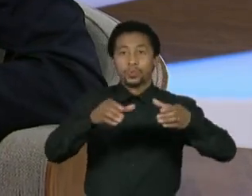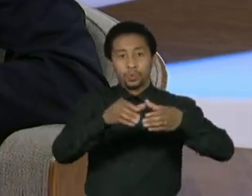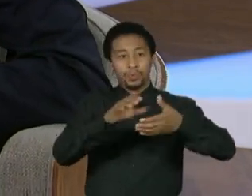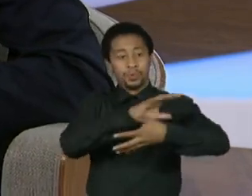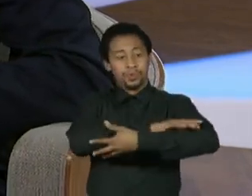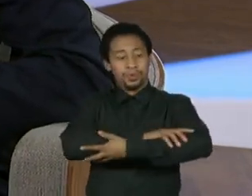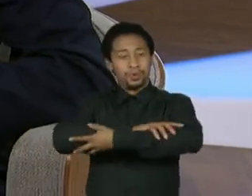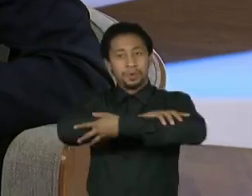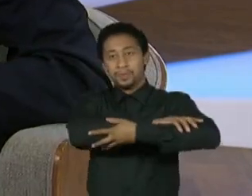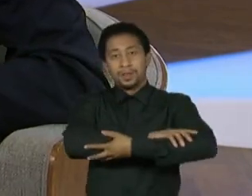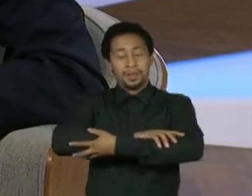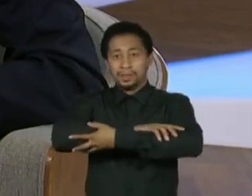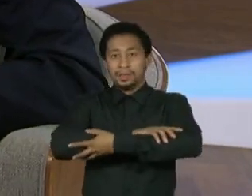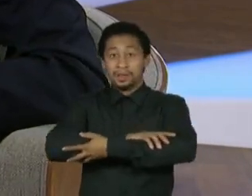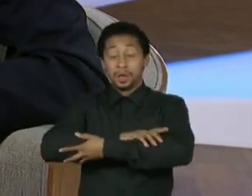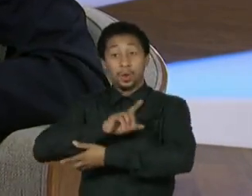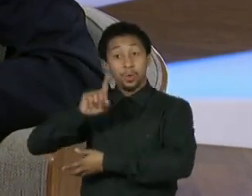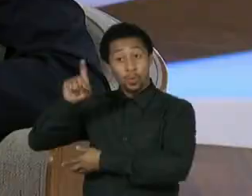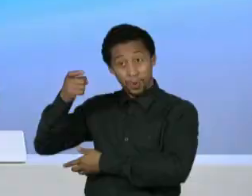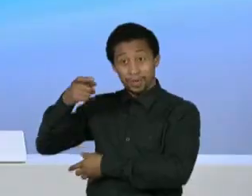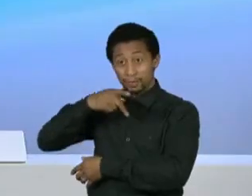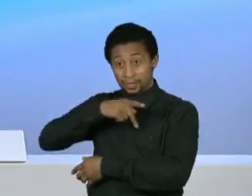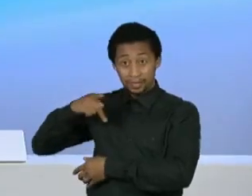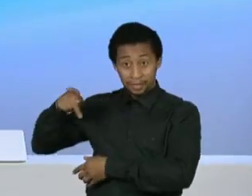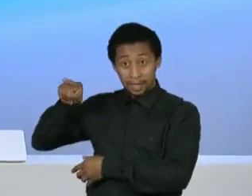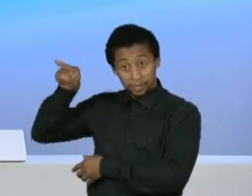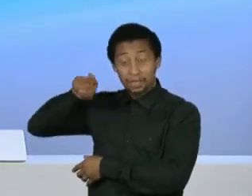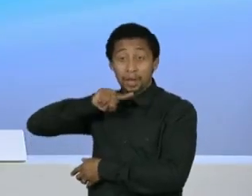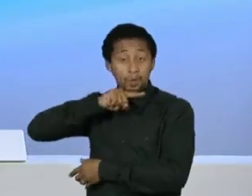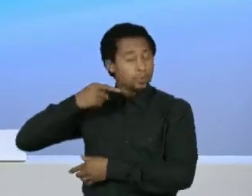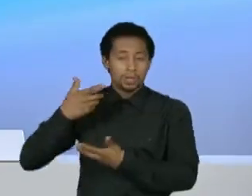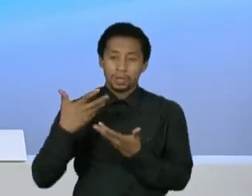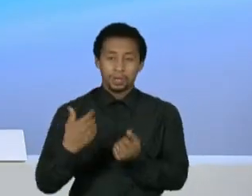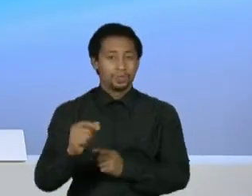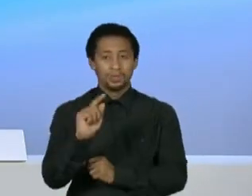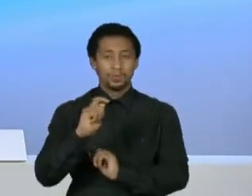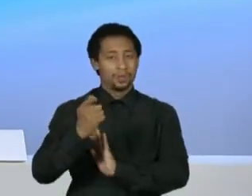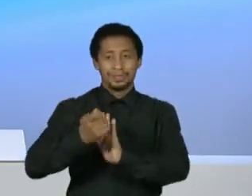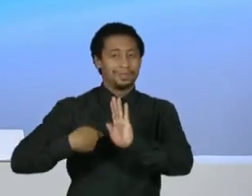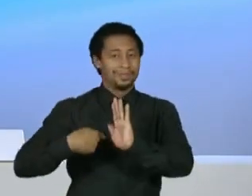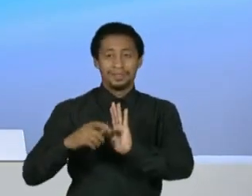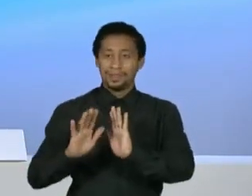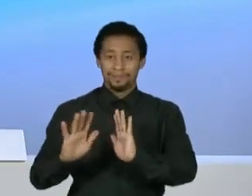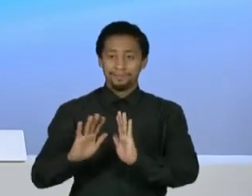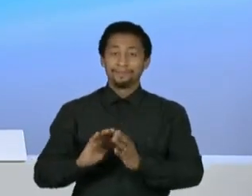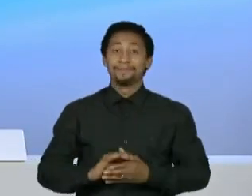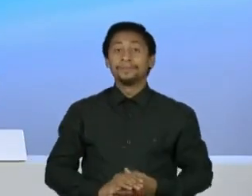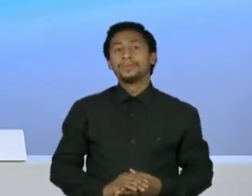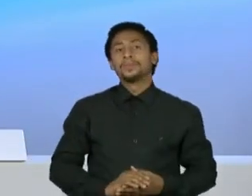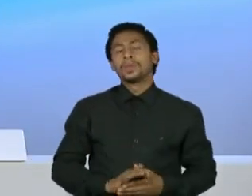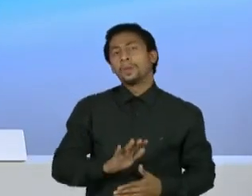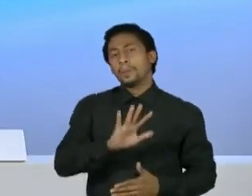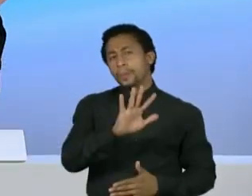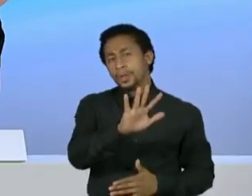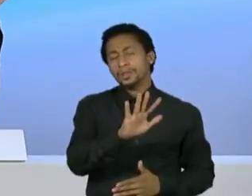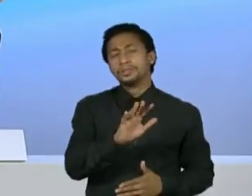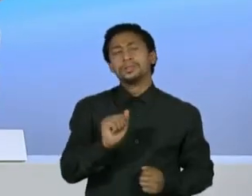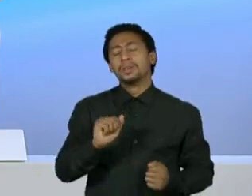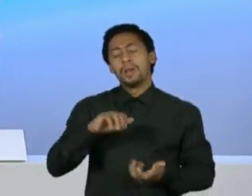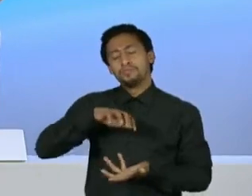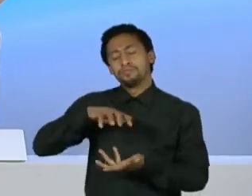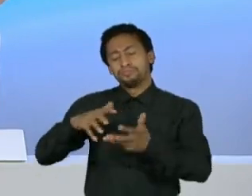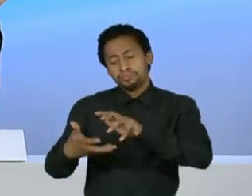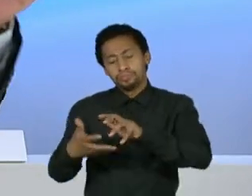Política com a União Europeia. Desculpa, toma mais um tempo, mas, no caso, essas mudanças também na